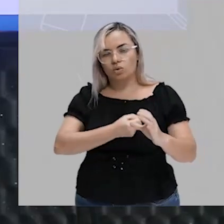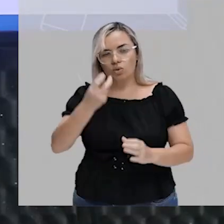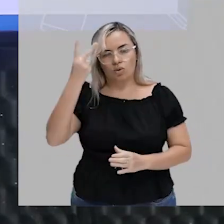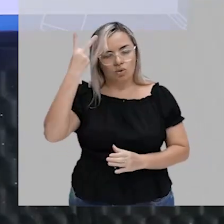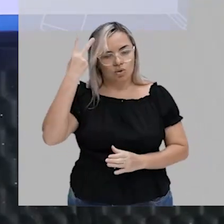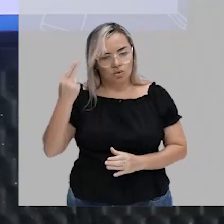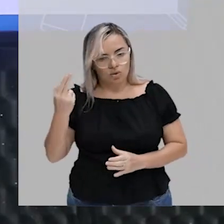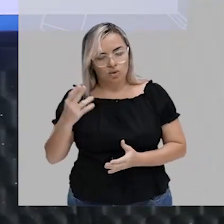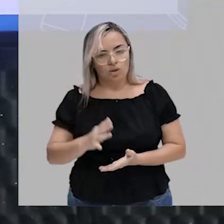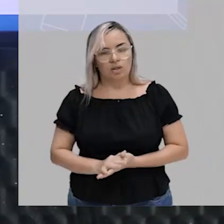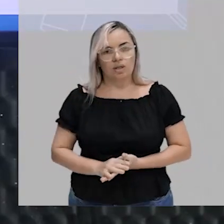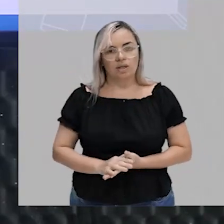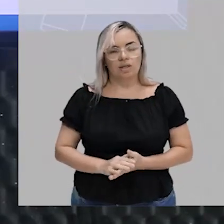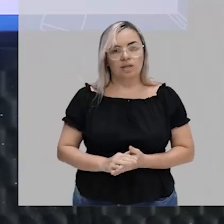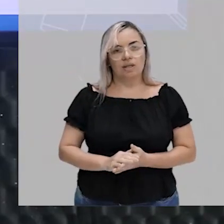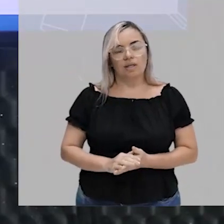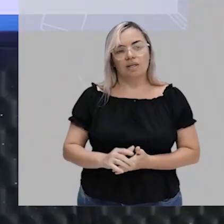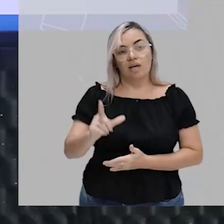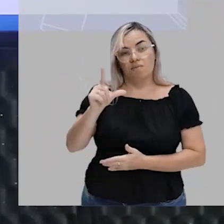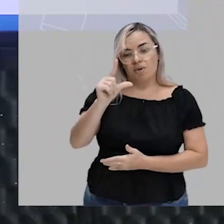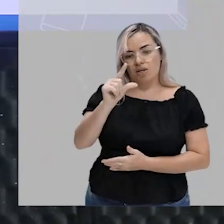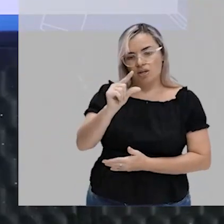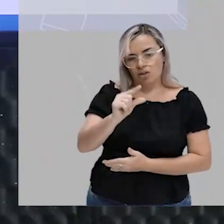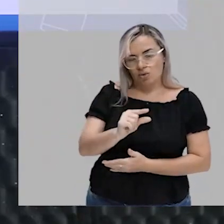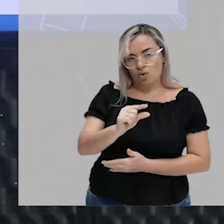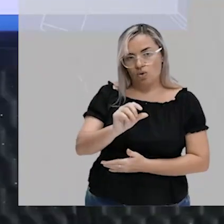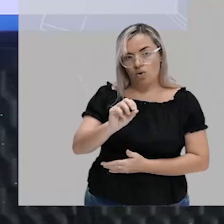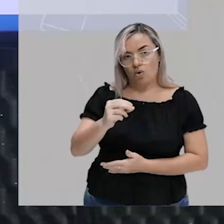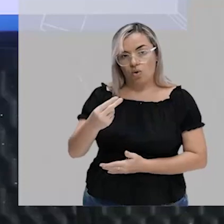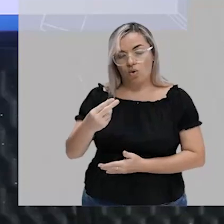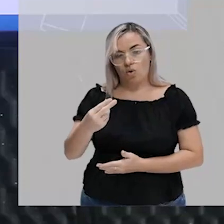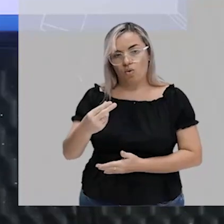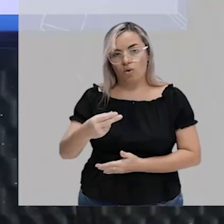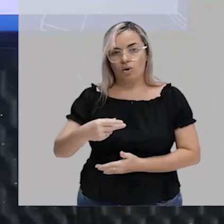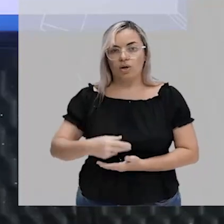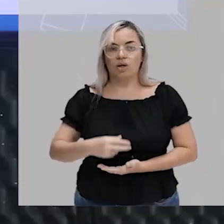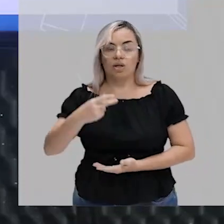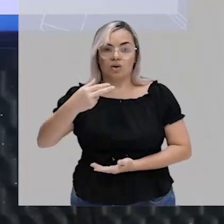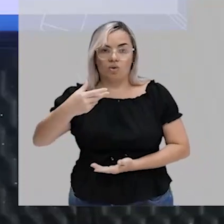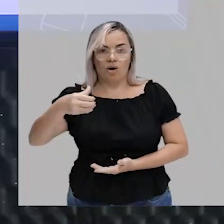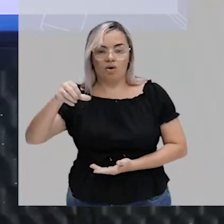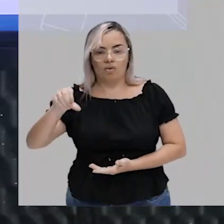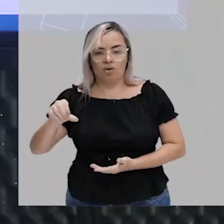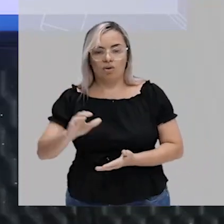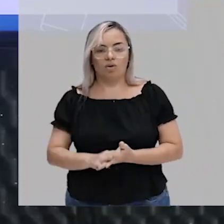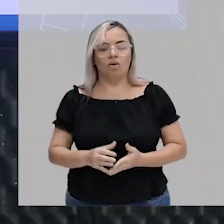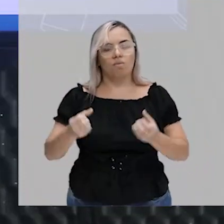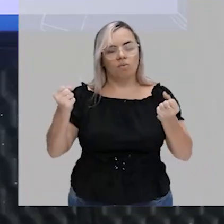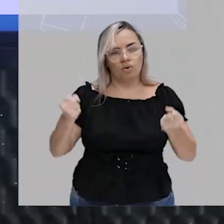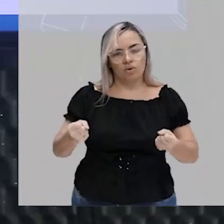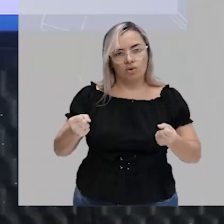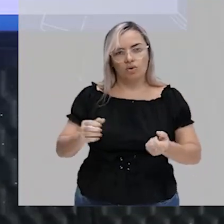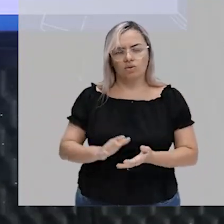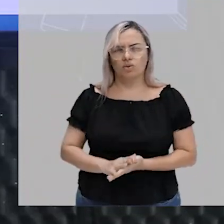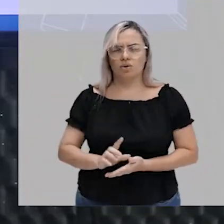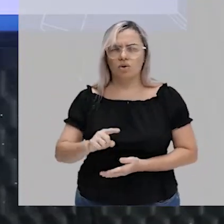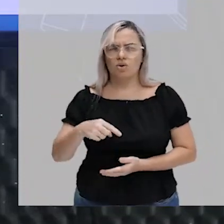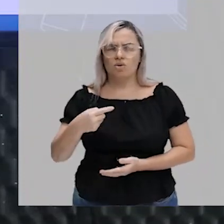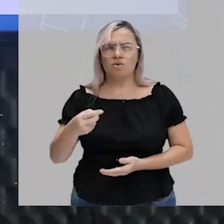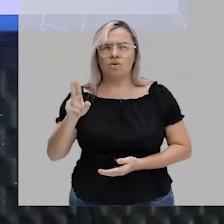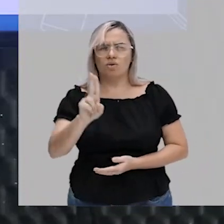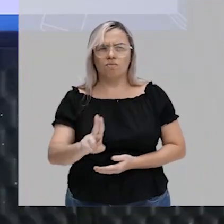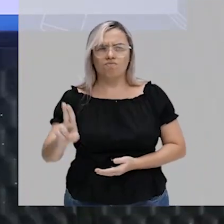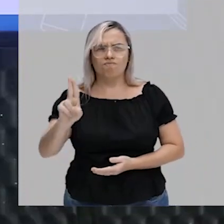menores ou iguais a 9, posso. Eu posso dizer, tem outra forma, bom,